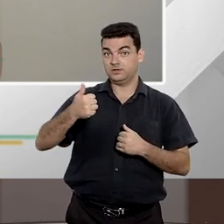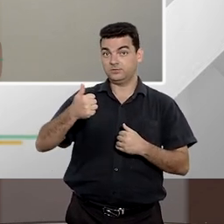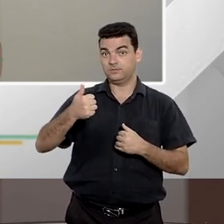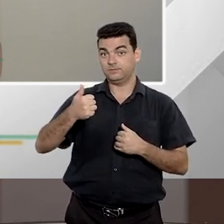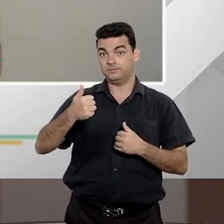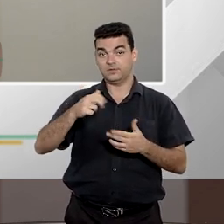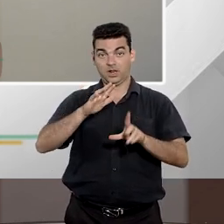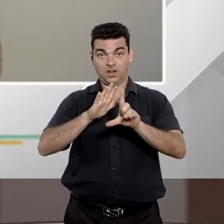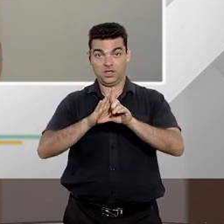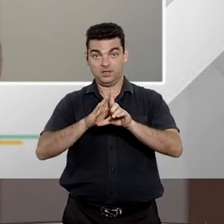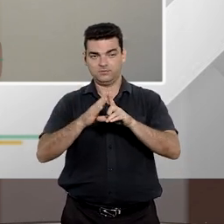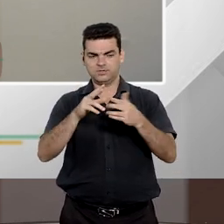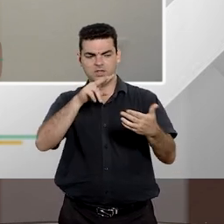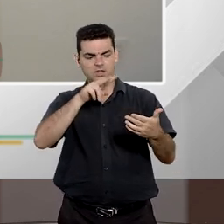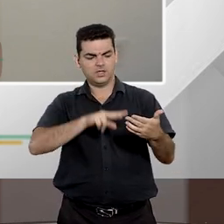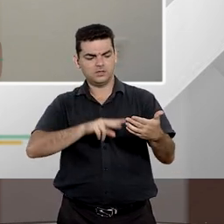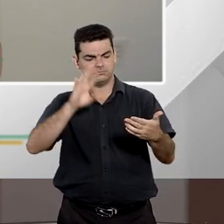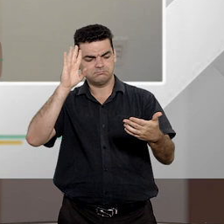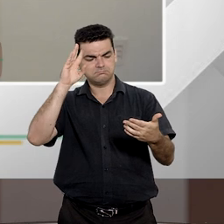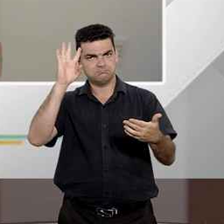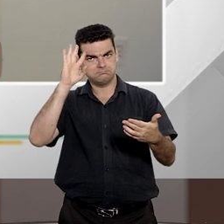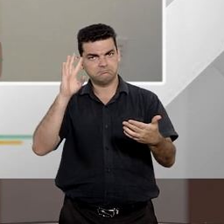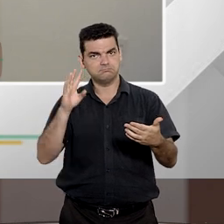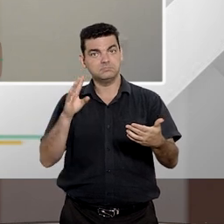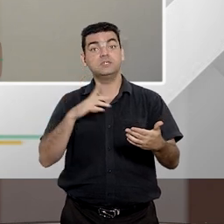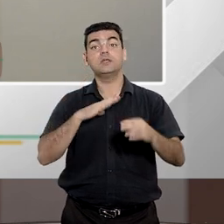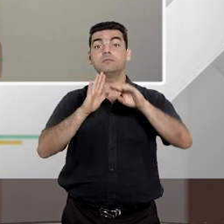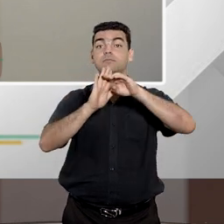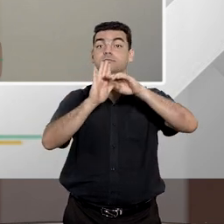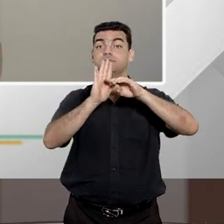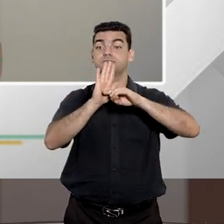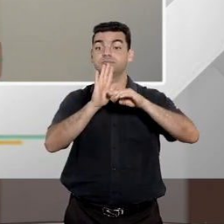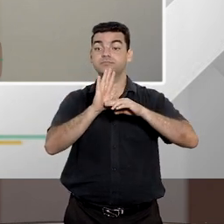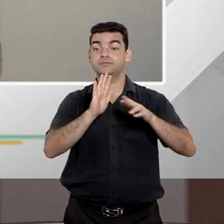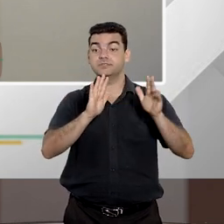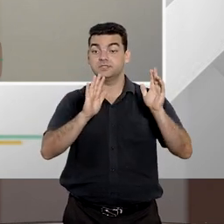a gente vê que já há uma listagem